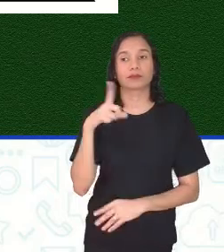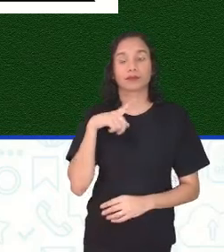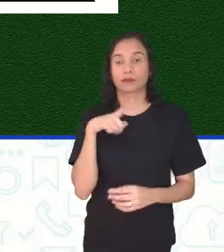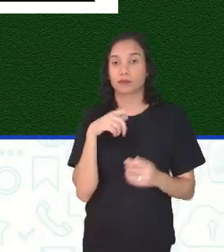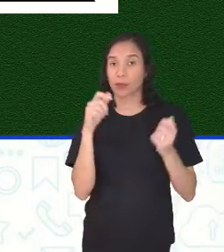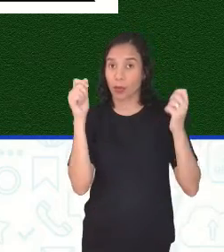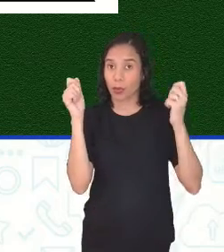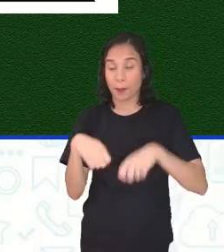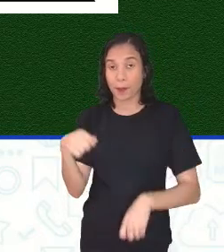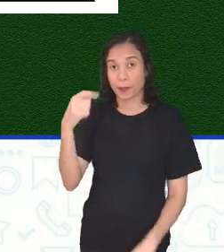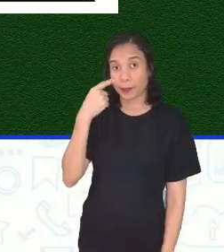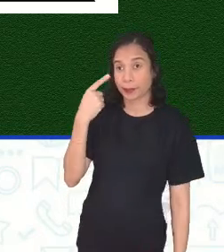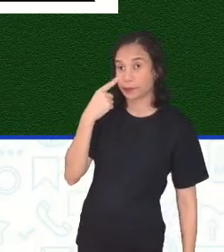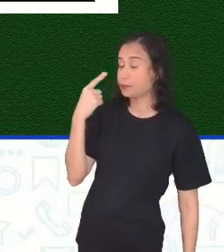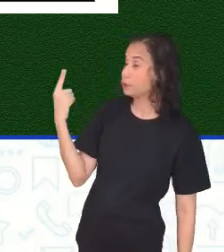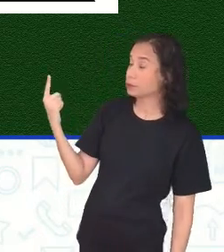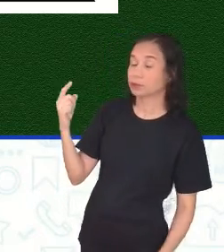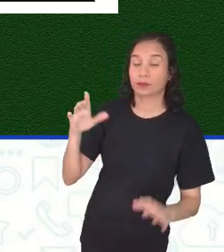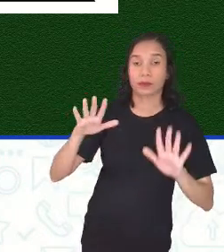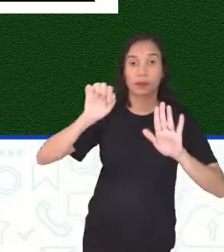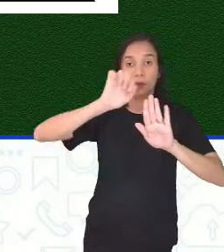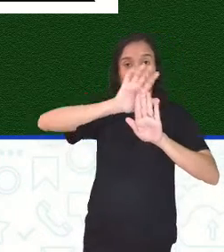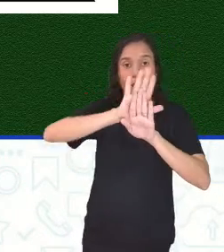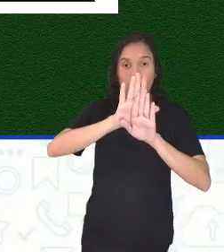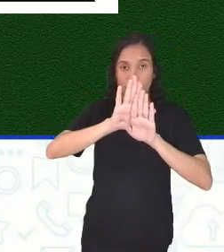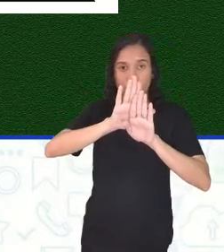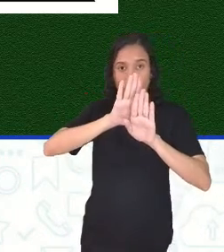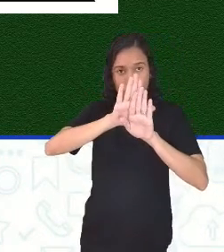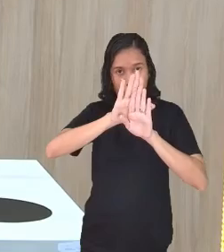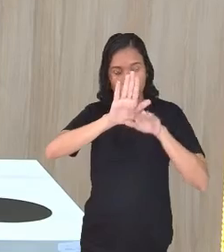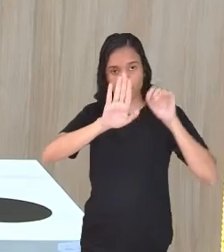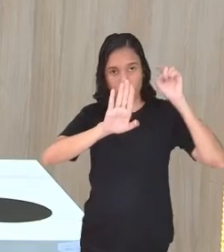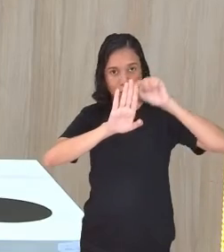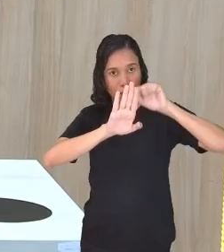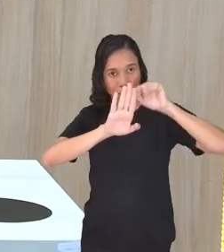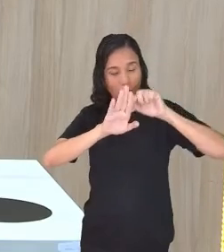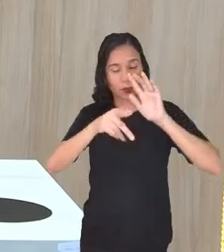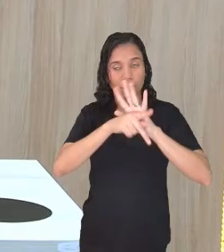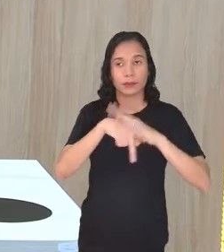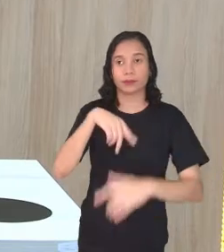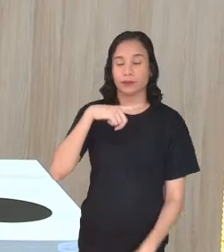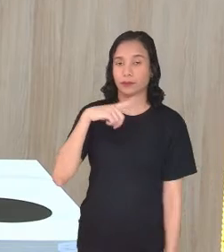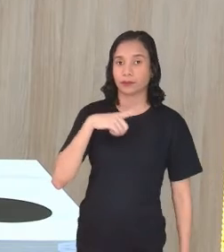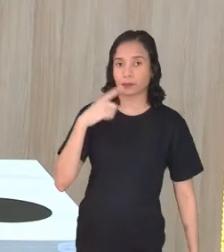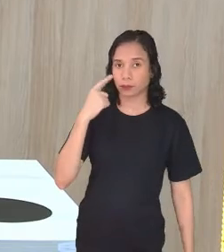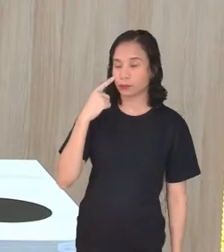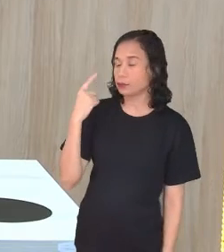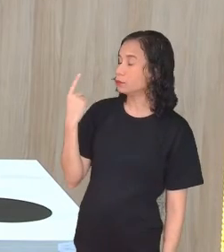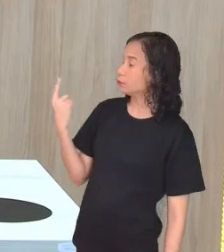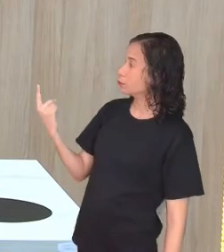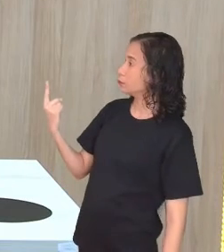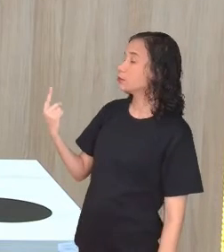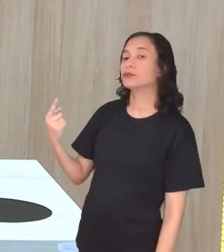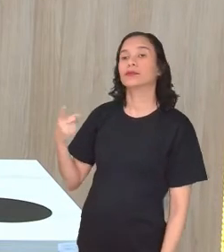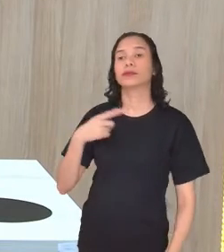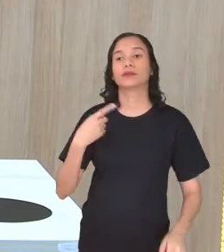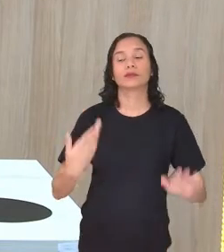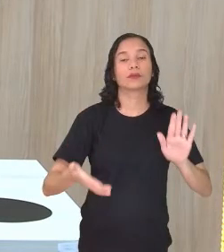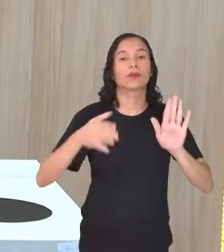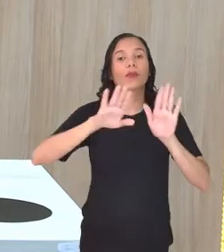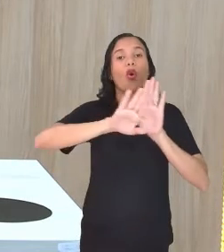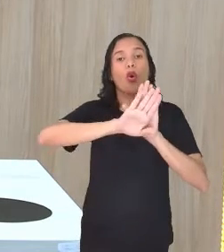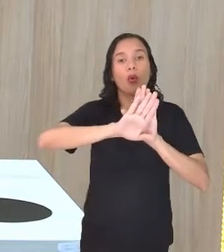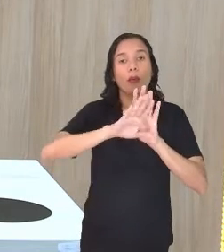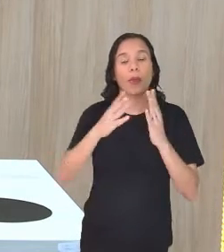pode pegar esse triângulo de cima aqui, gente. Esse triângulo de cima aqui, tá? E colocar aqui.